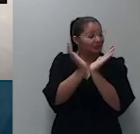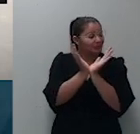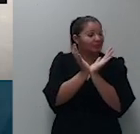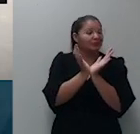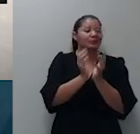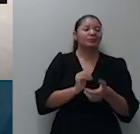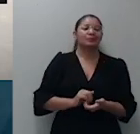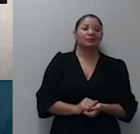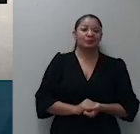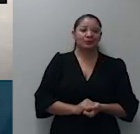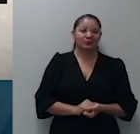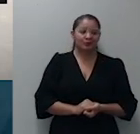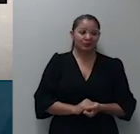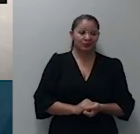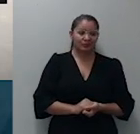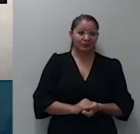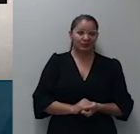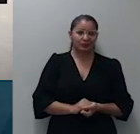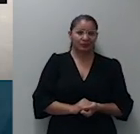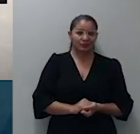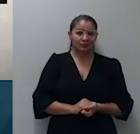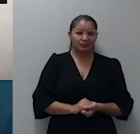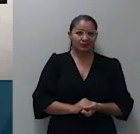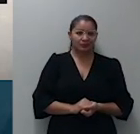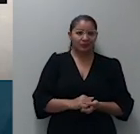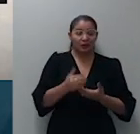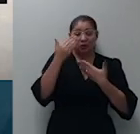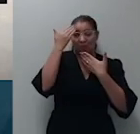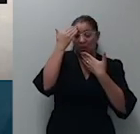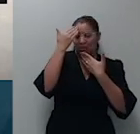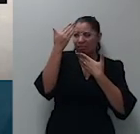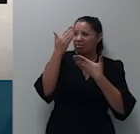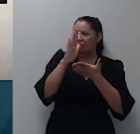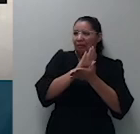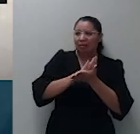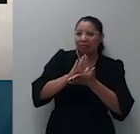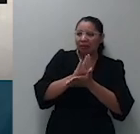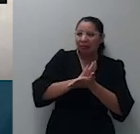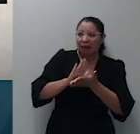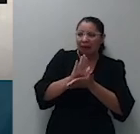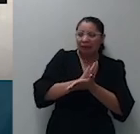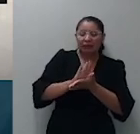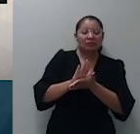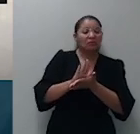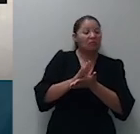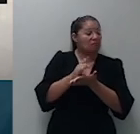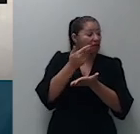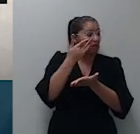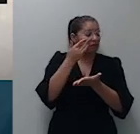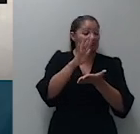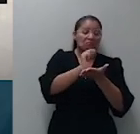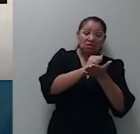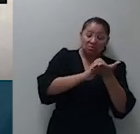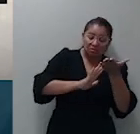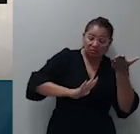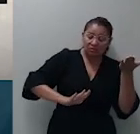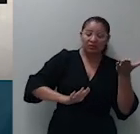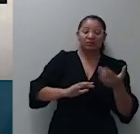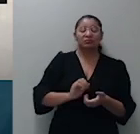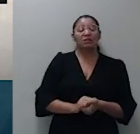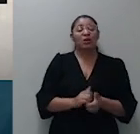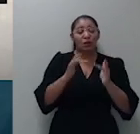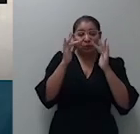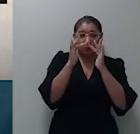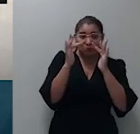Obrigado. também não tenho destaque nem adiamento, fora os que já constam do sistema, estou de acordo com a lista e com a